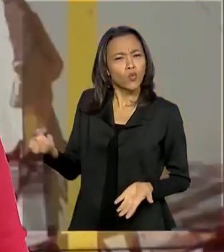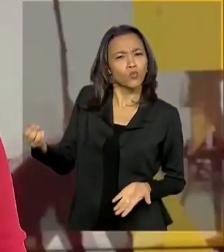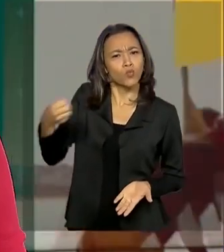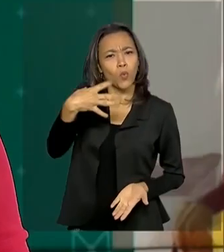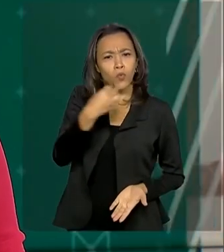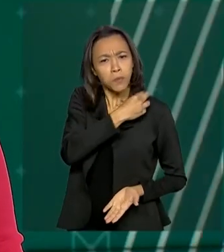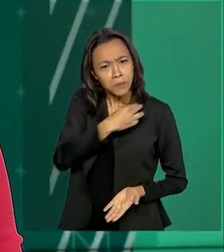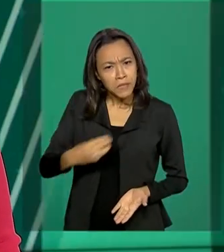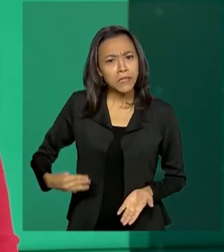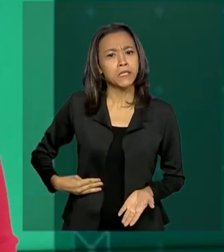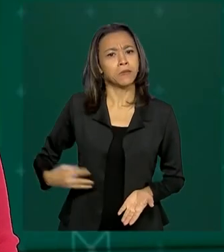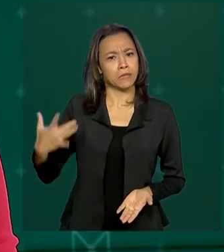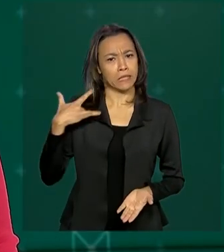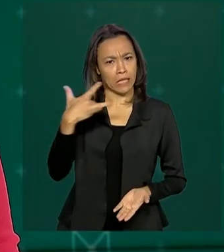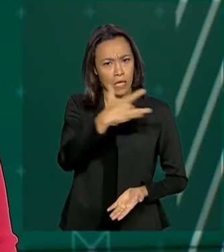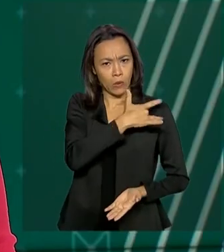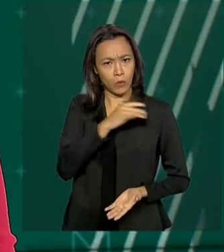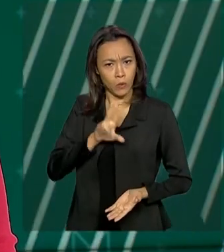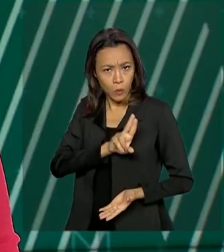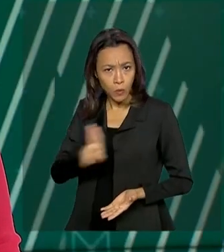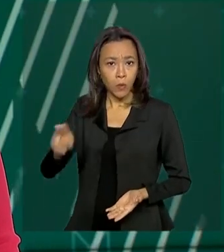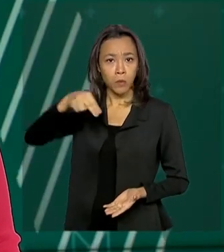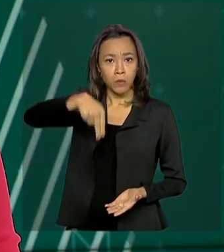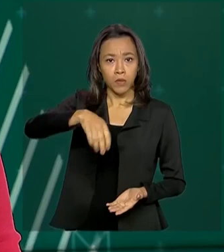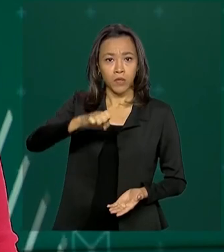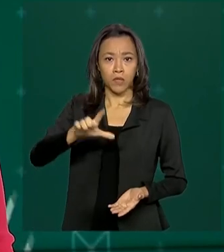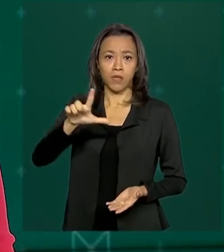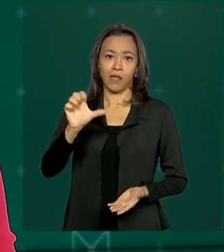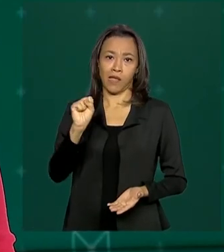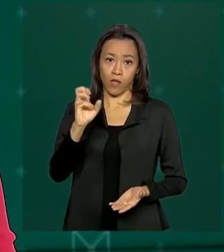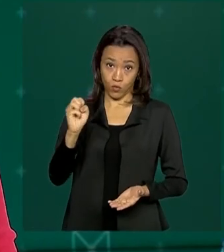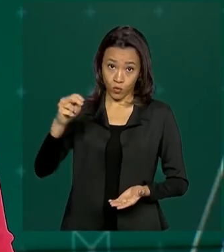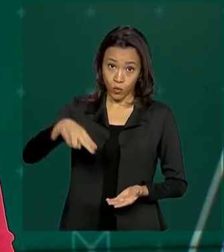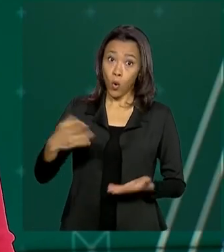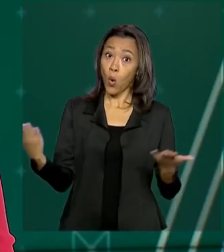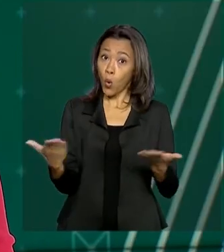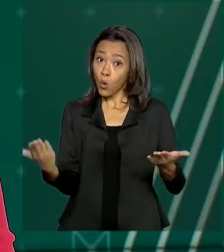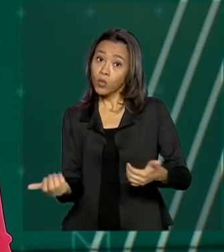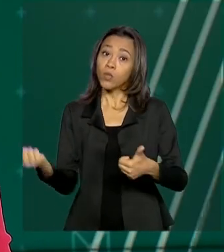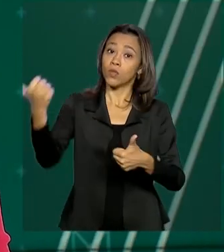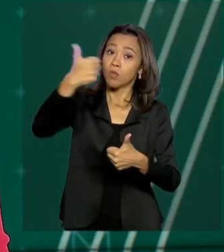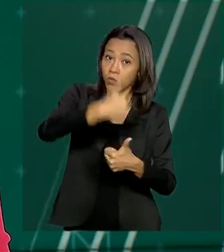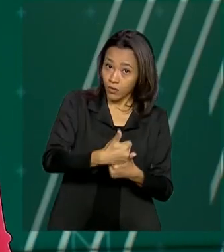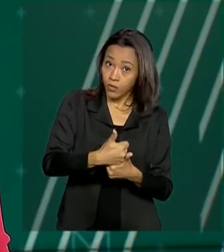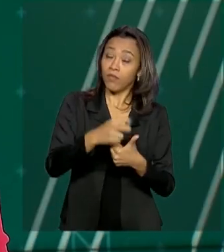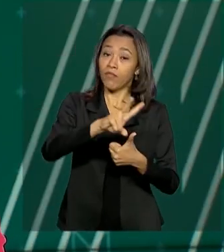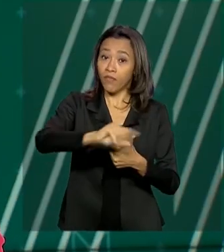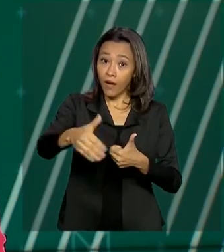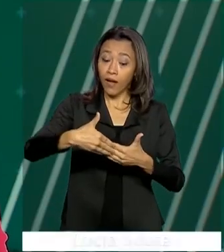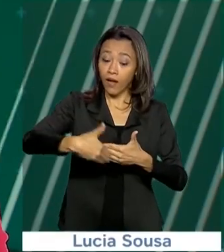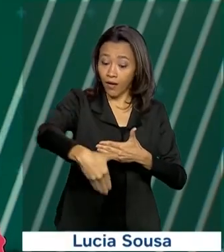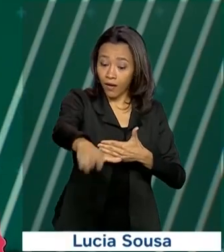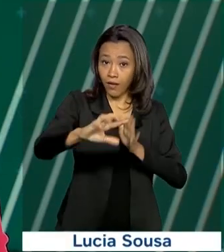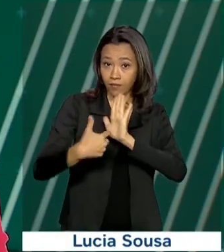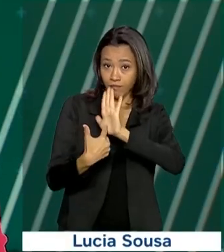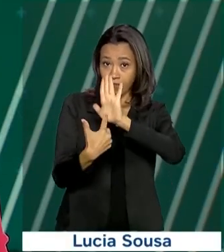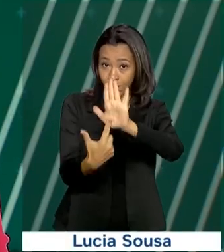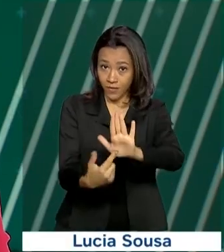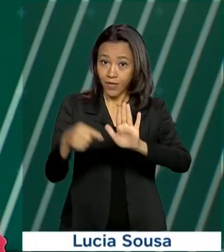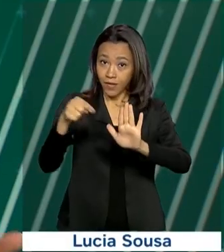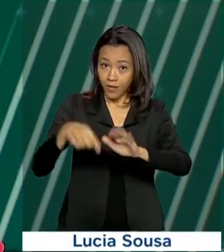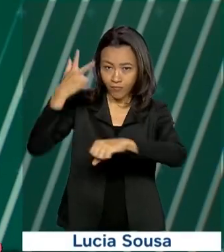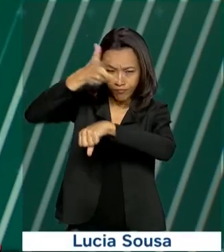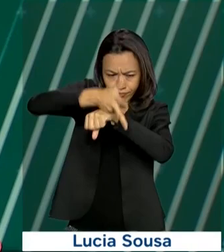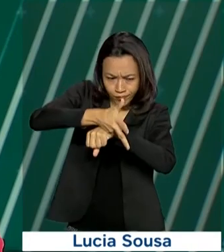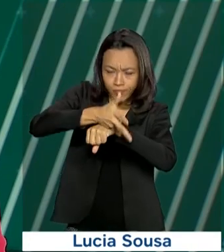da saúde, Nelson Teich, toma posse hoje. A TV Brasil vai transmitir ao vivo a cerimônia a partir das 11 horas da manhã.